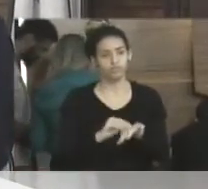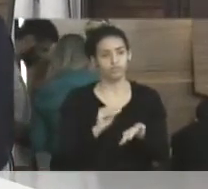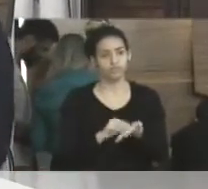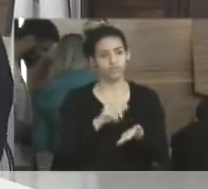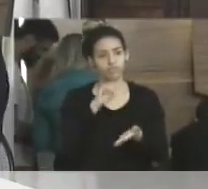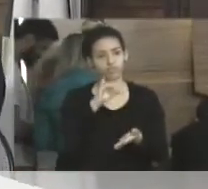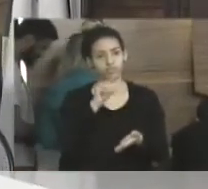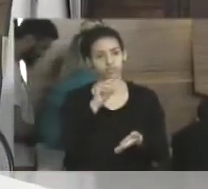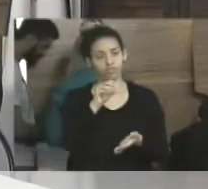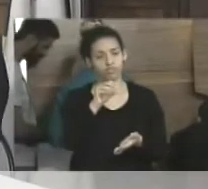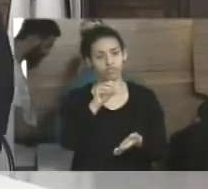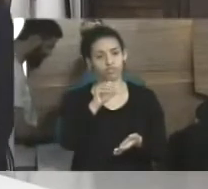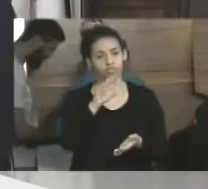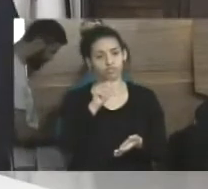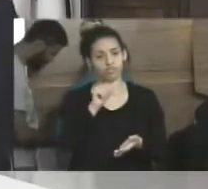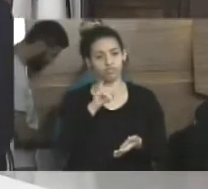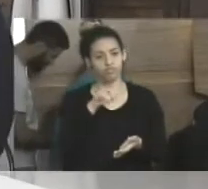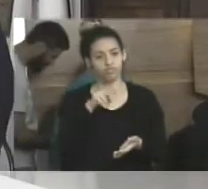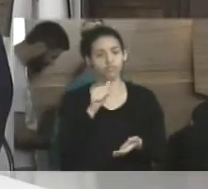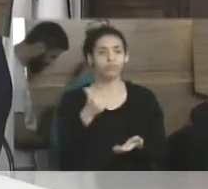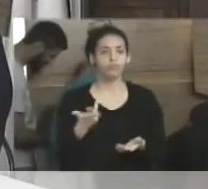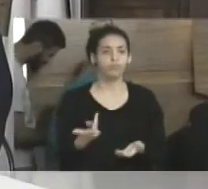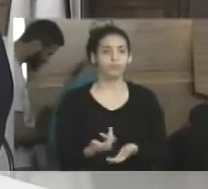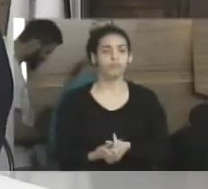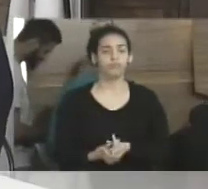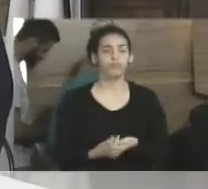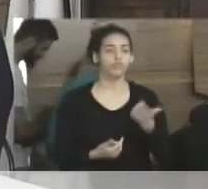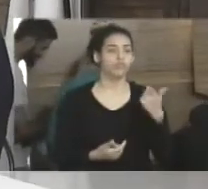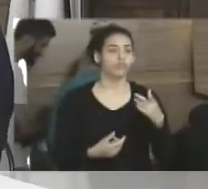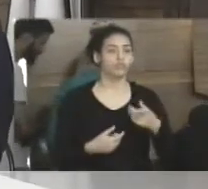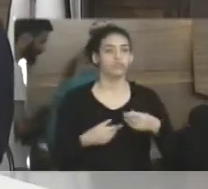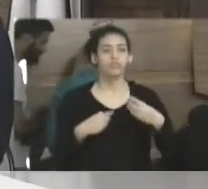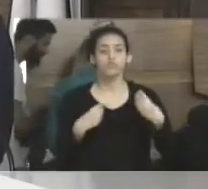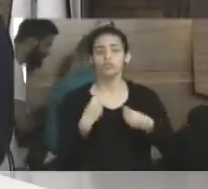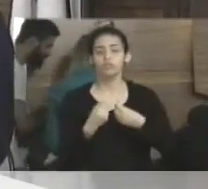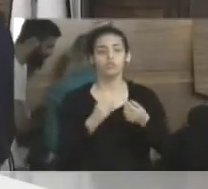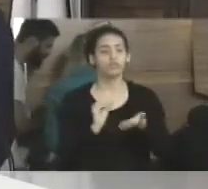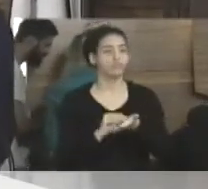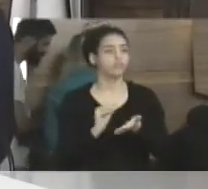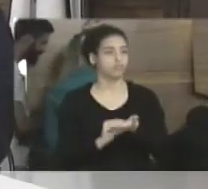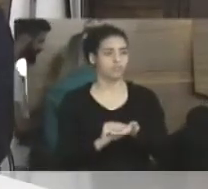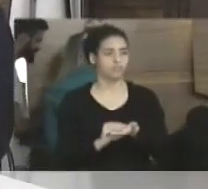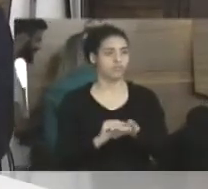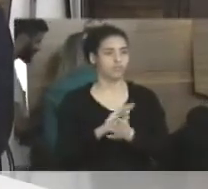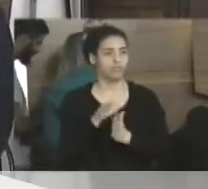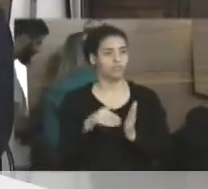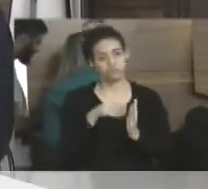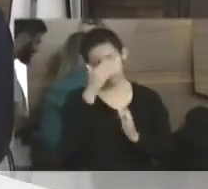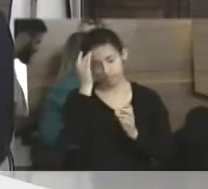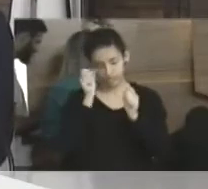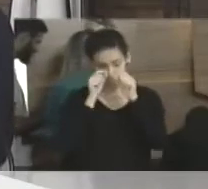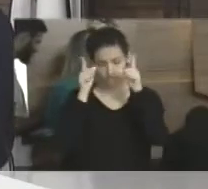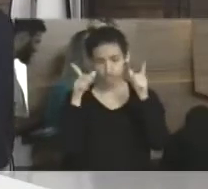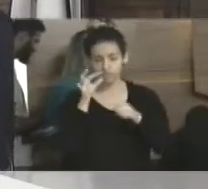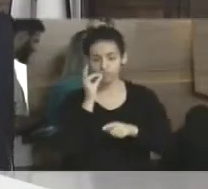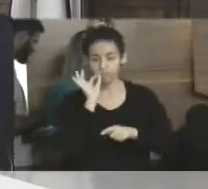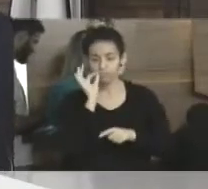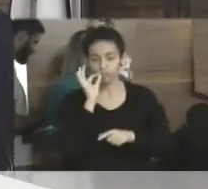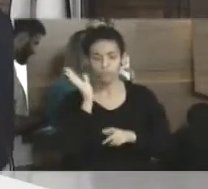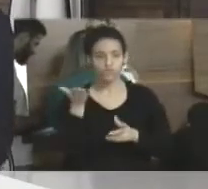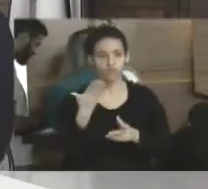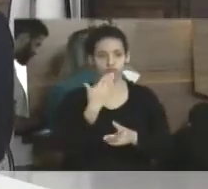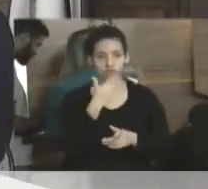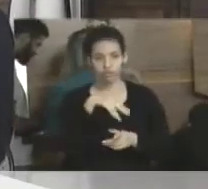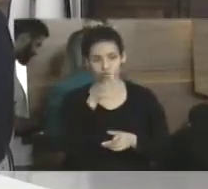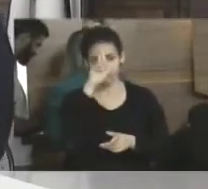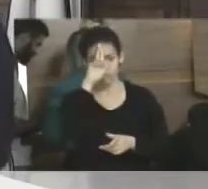de lidocaína, que é um anestésico. Então, não há necessidade de faltar. É como todo mundo acorda e toma café de manhã. Todo mundo